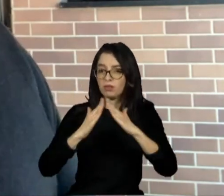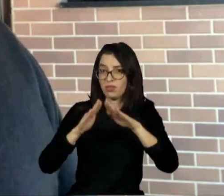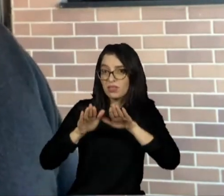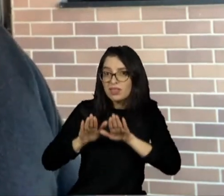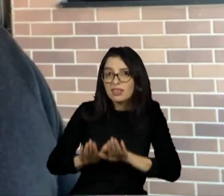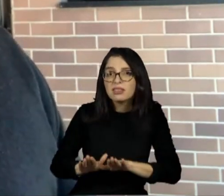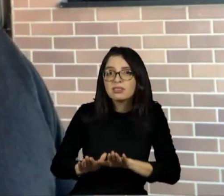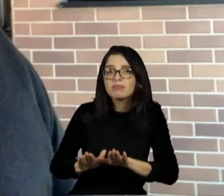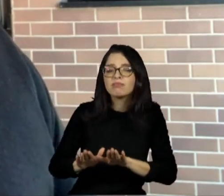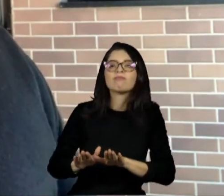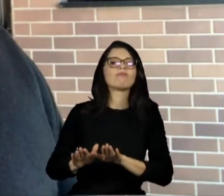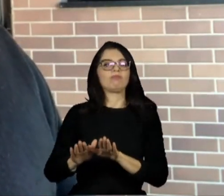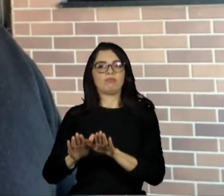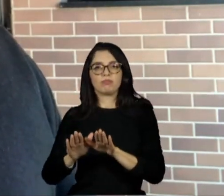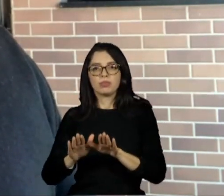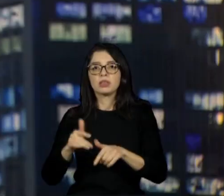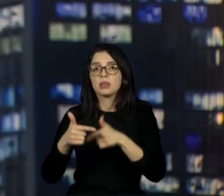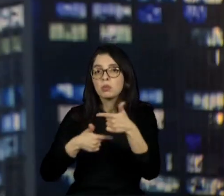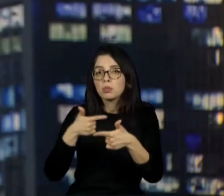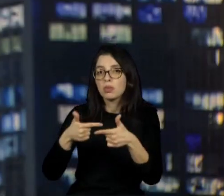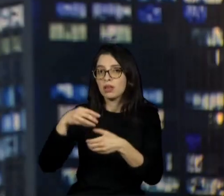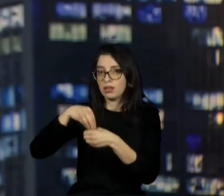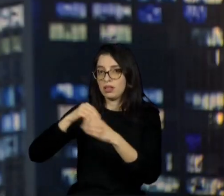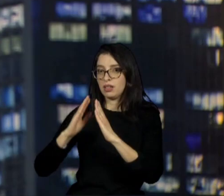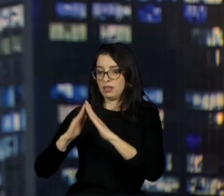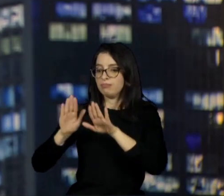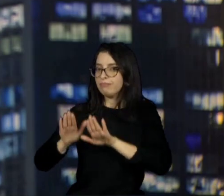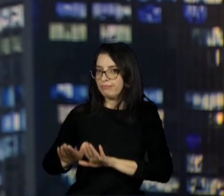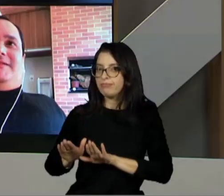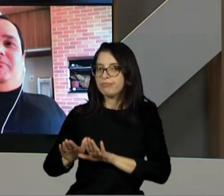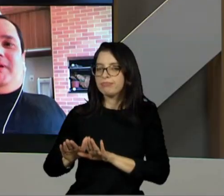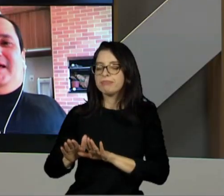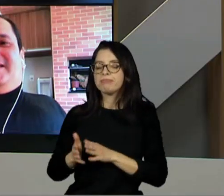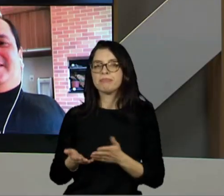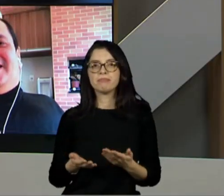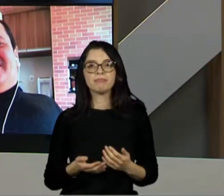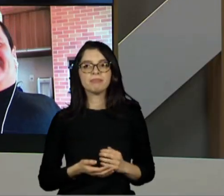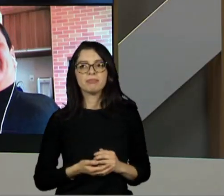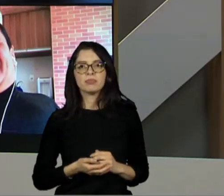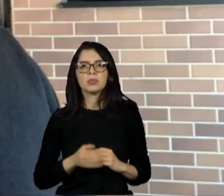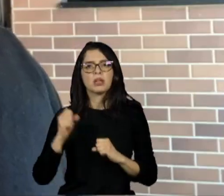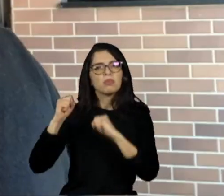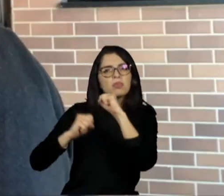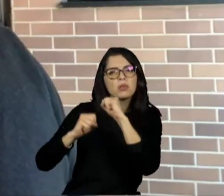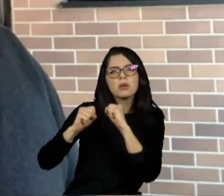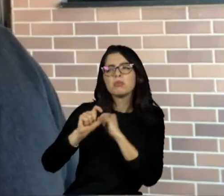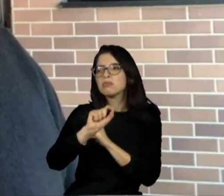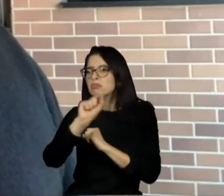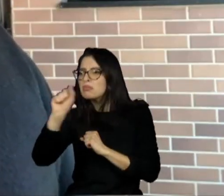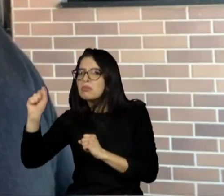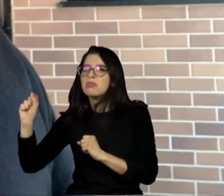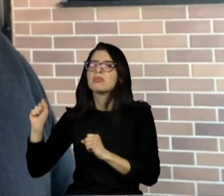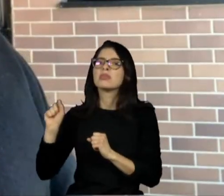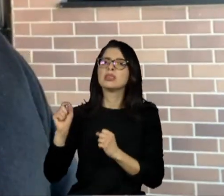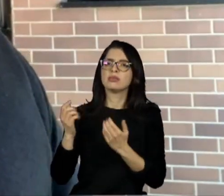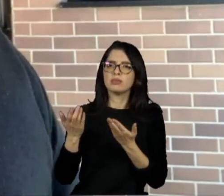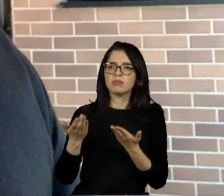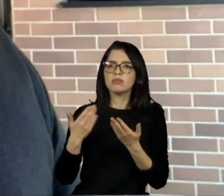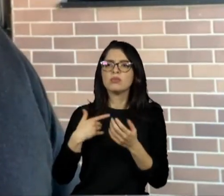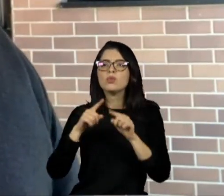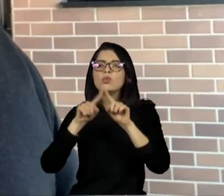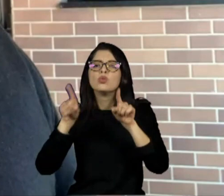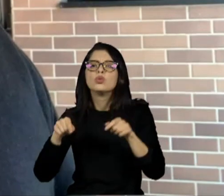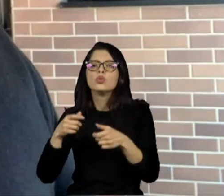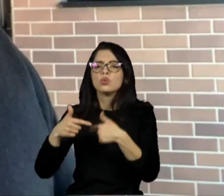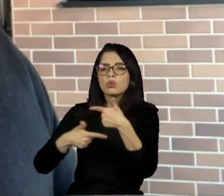parte das pessoas trabalhando em casa. O que as empresas esperam dos seus funcionários?